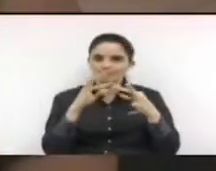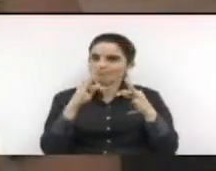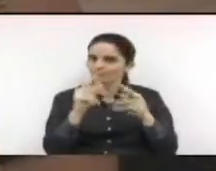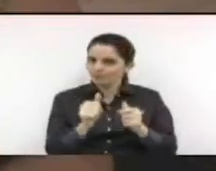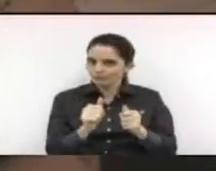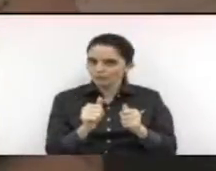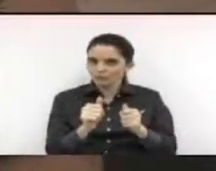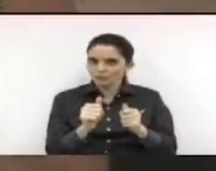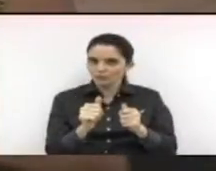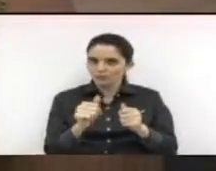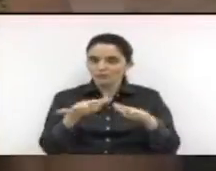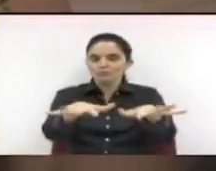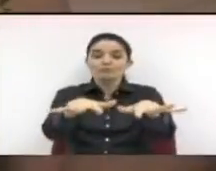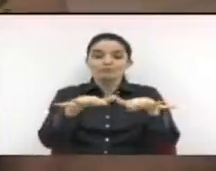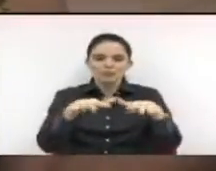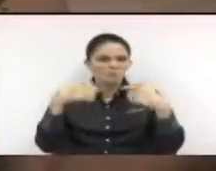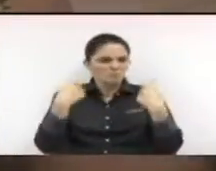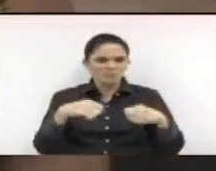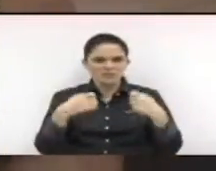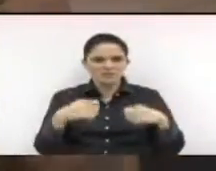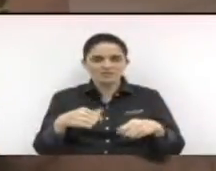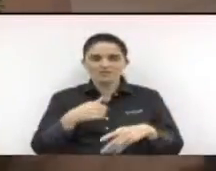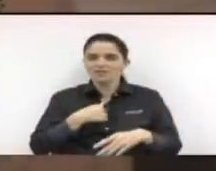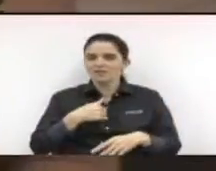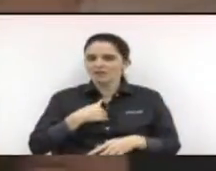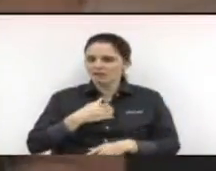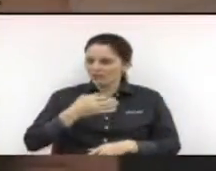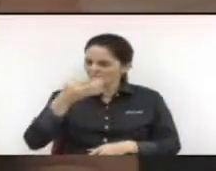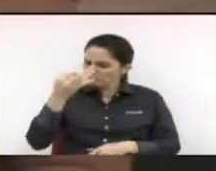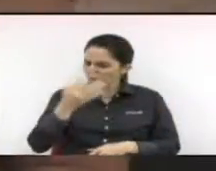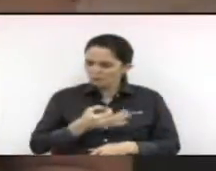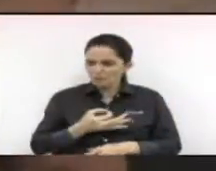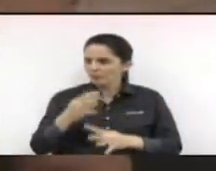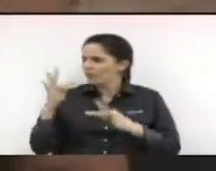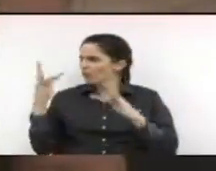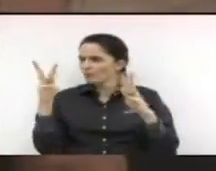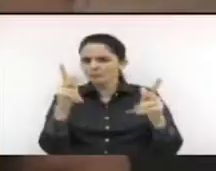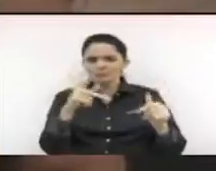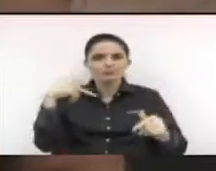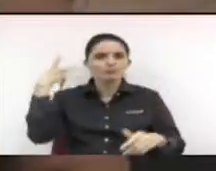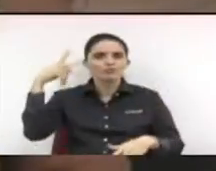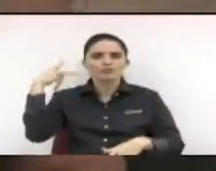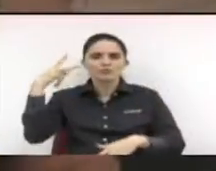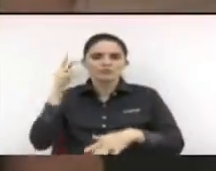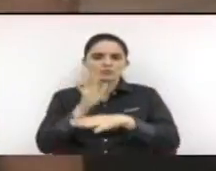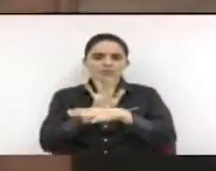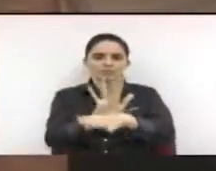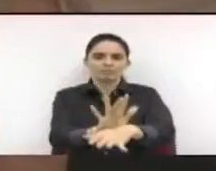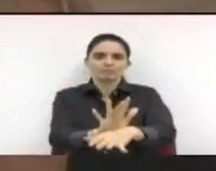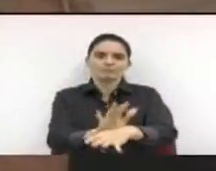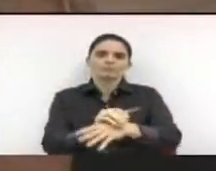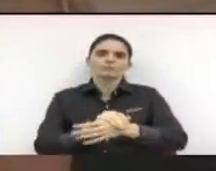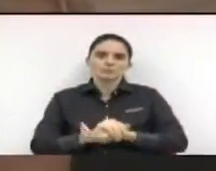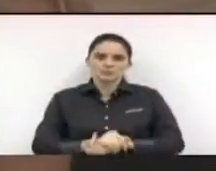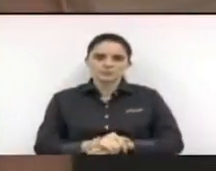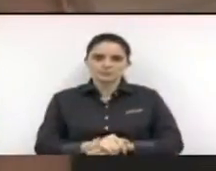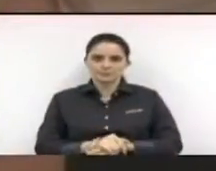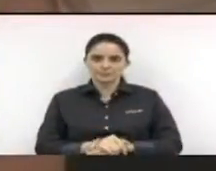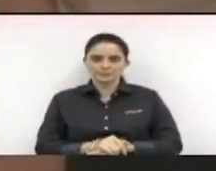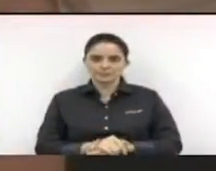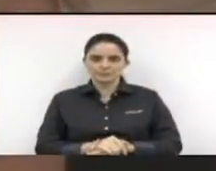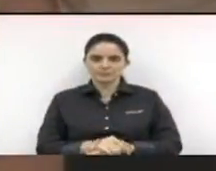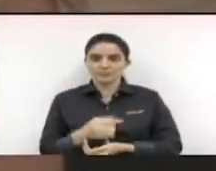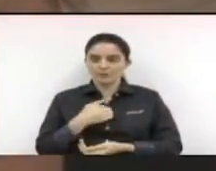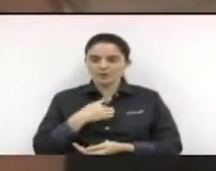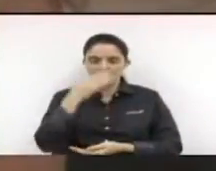precisarem de mim e eu tenho certeza de todos esses vereadores aqui estamos com vocês. E não só nós,